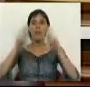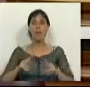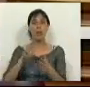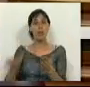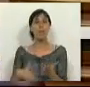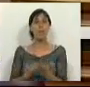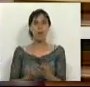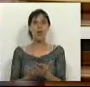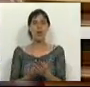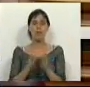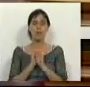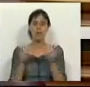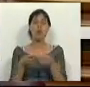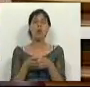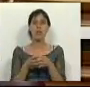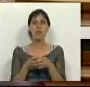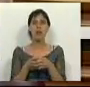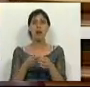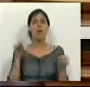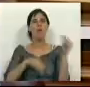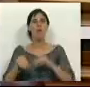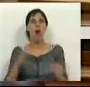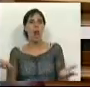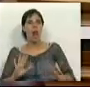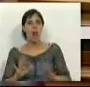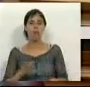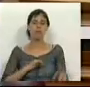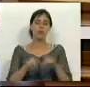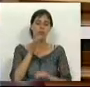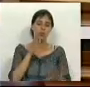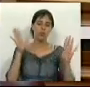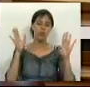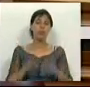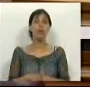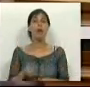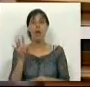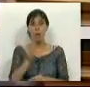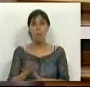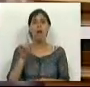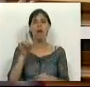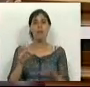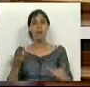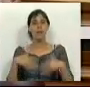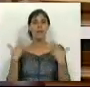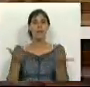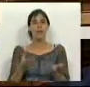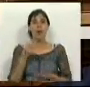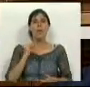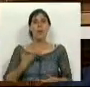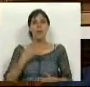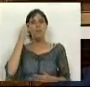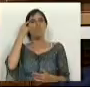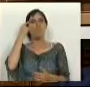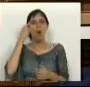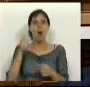esta proposta à Comissão sem votação. Ó Sr. Deputado, é uma forma muito airosa que o PSD